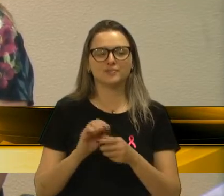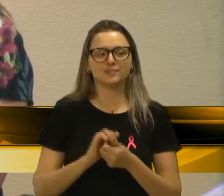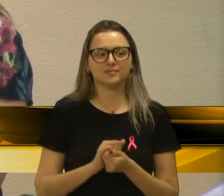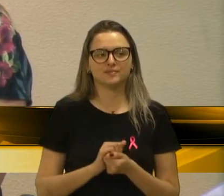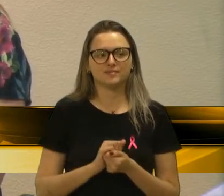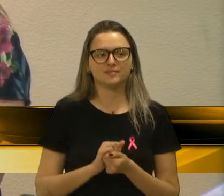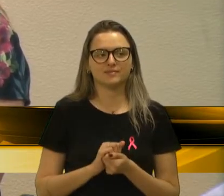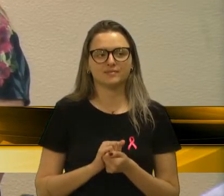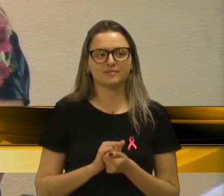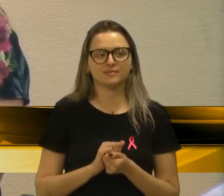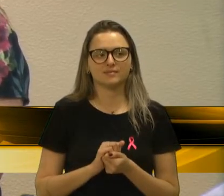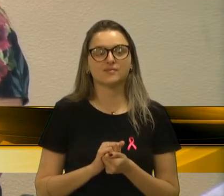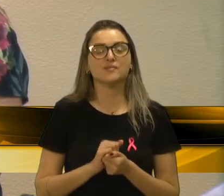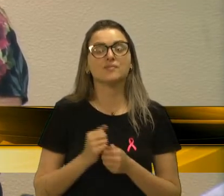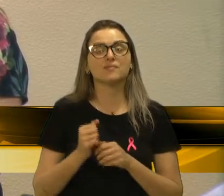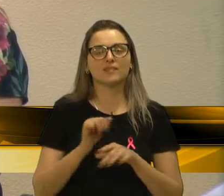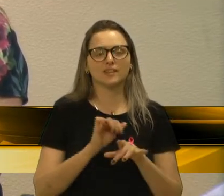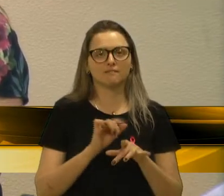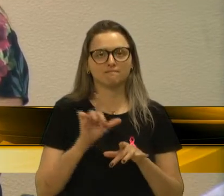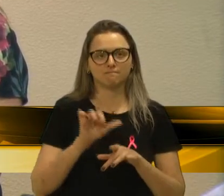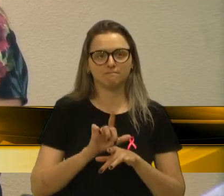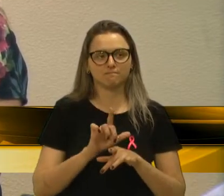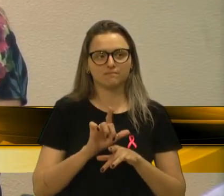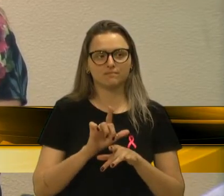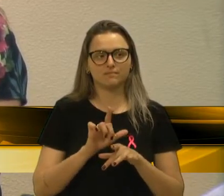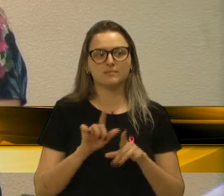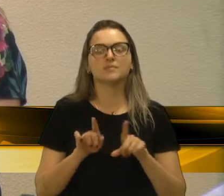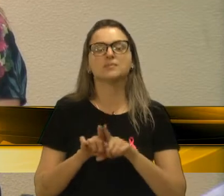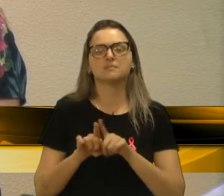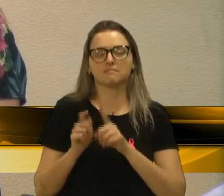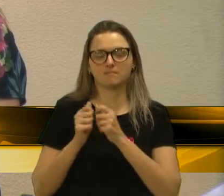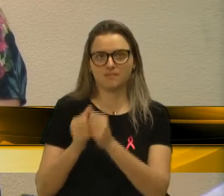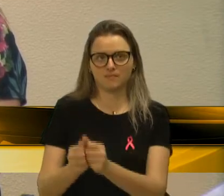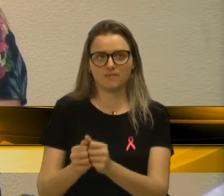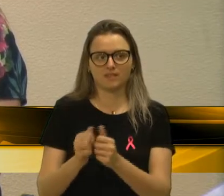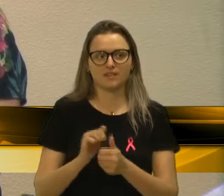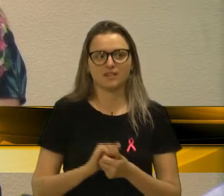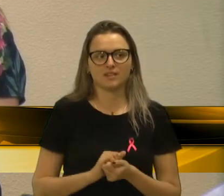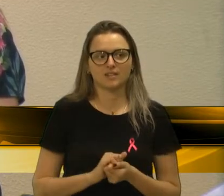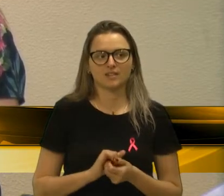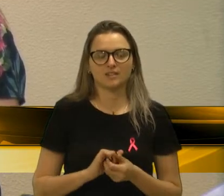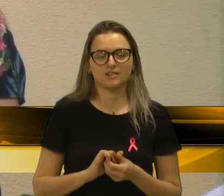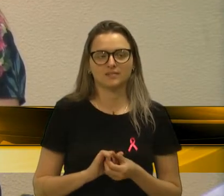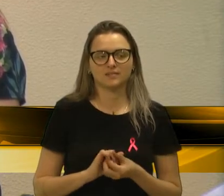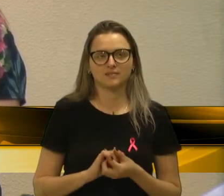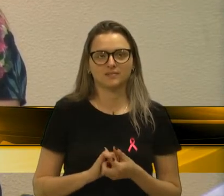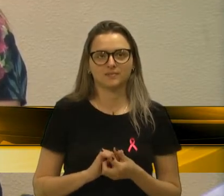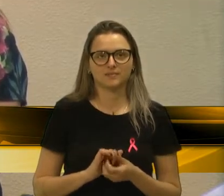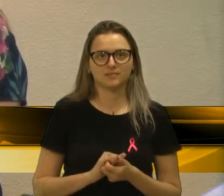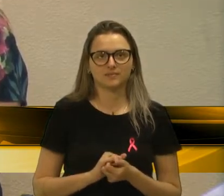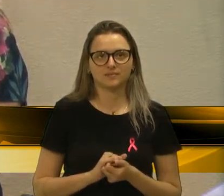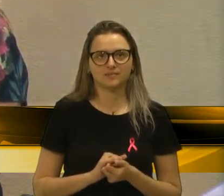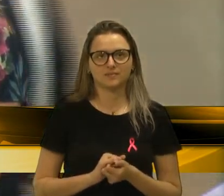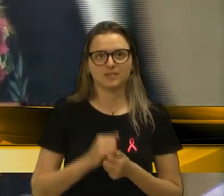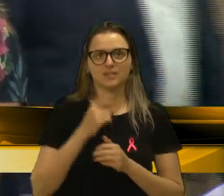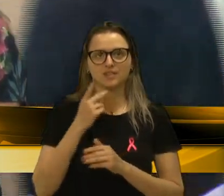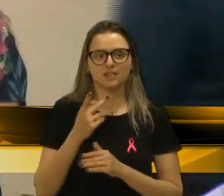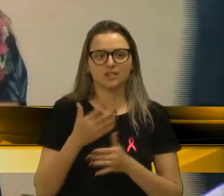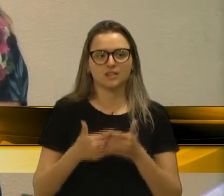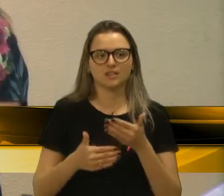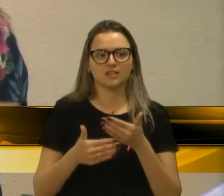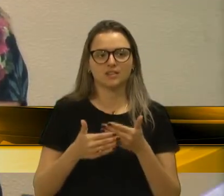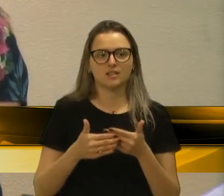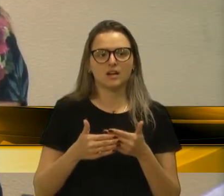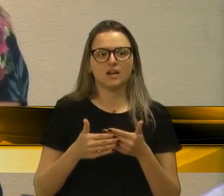longo desses últimos dias. Vou ler uma parte do texto aqui, que diz o seguinte, em